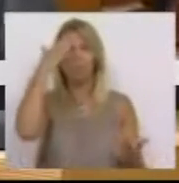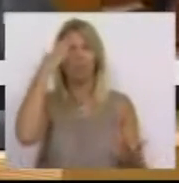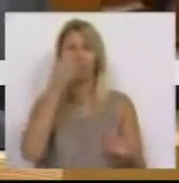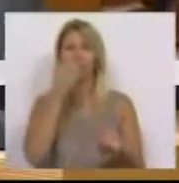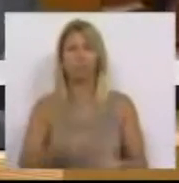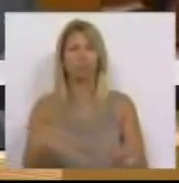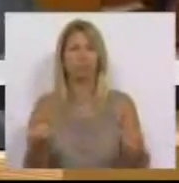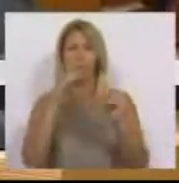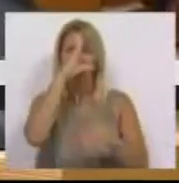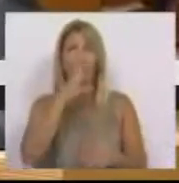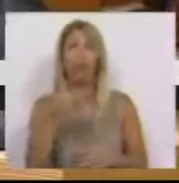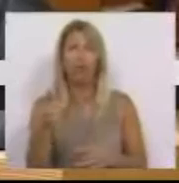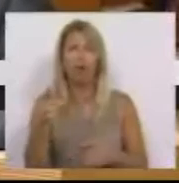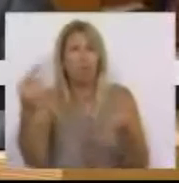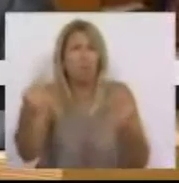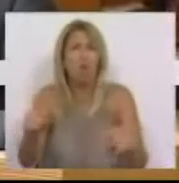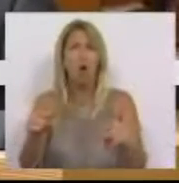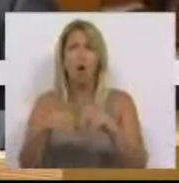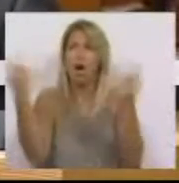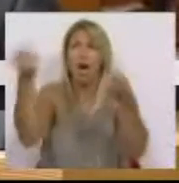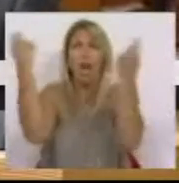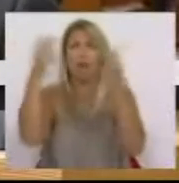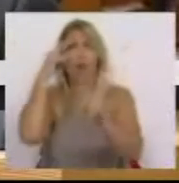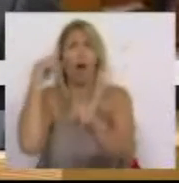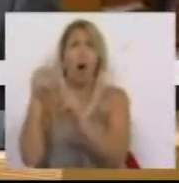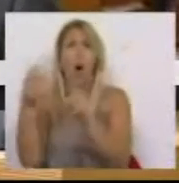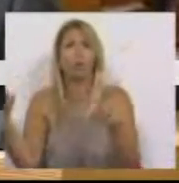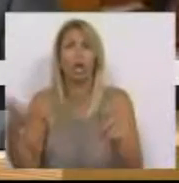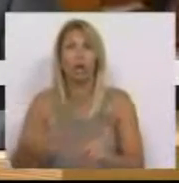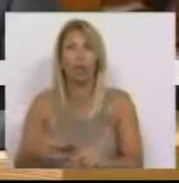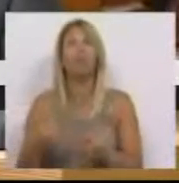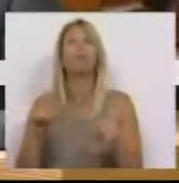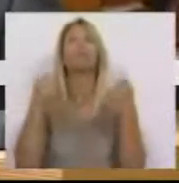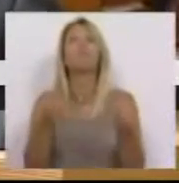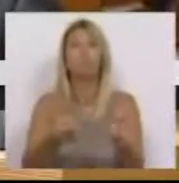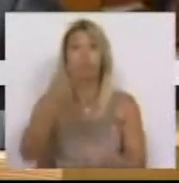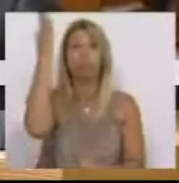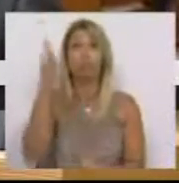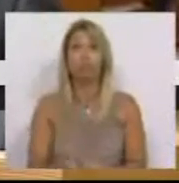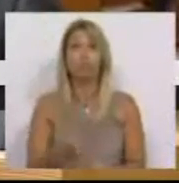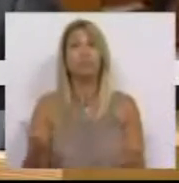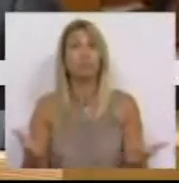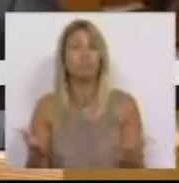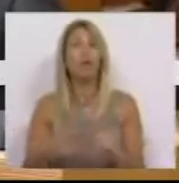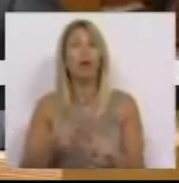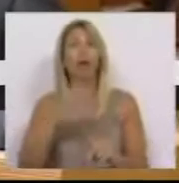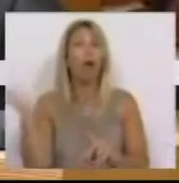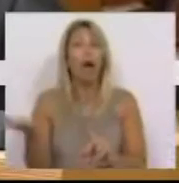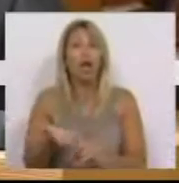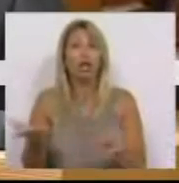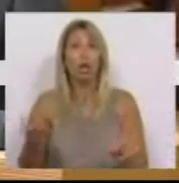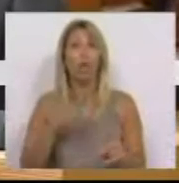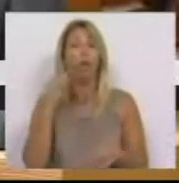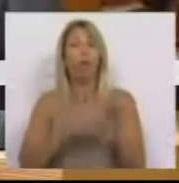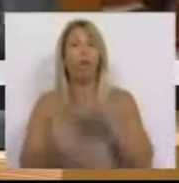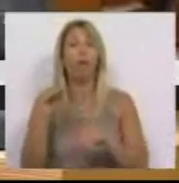eram apenas para o consumo eleitoral, destinadas a evitar o justo castigo nas eleições para o Parlamento Europeu. Também as